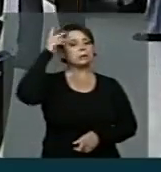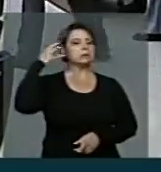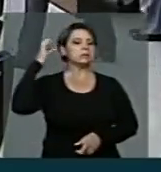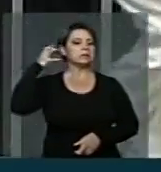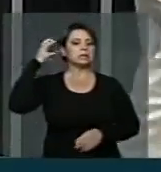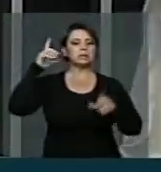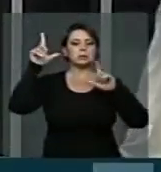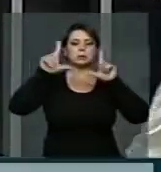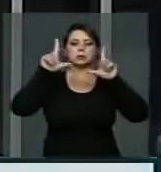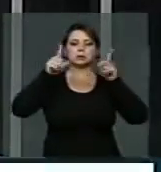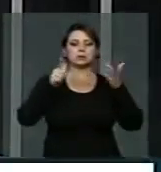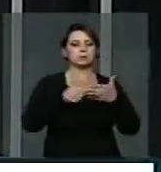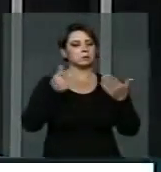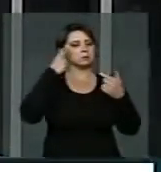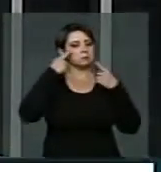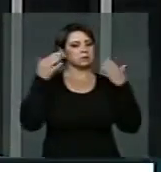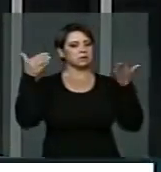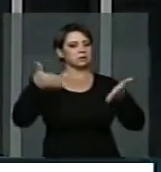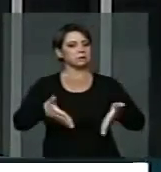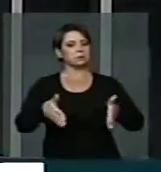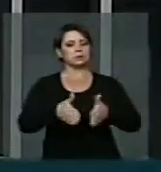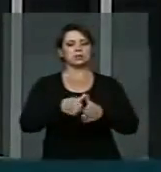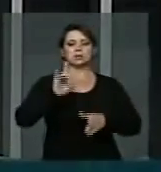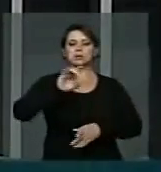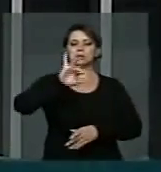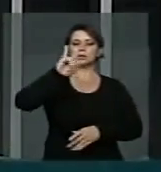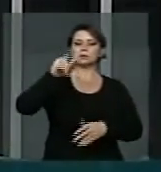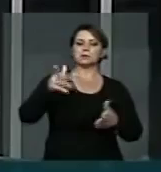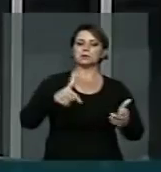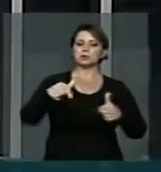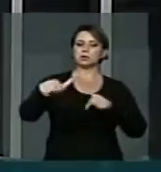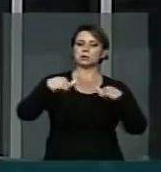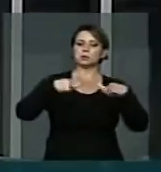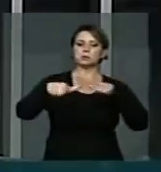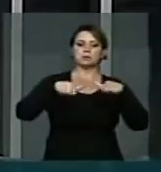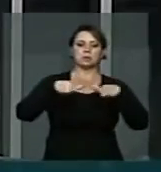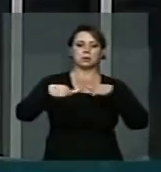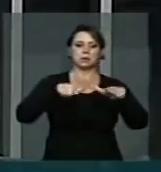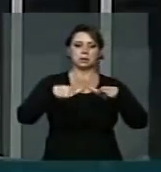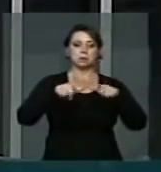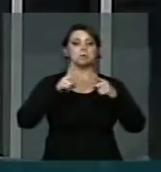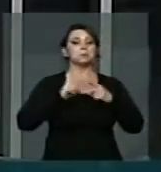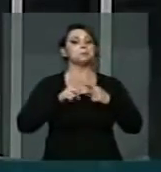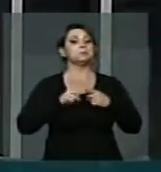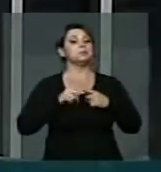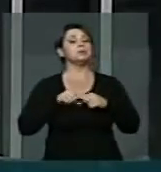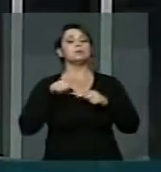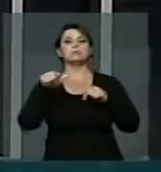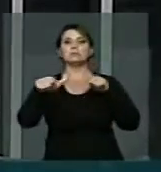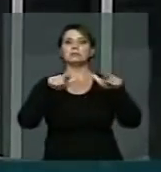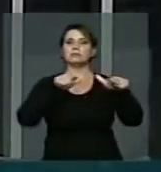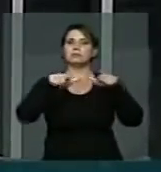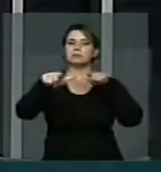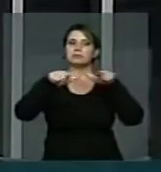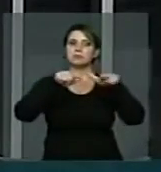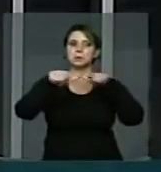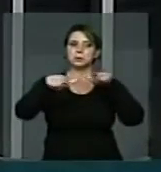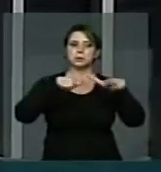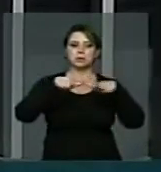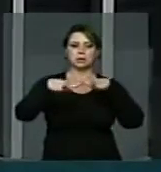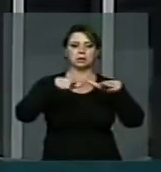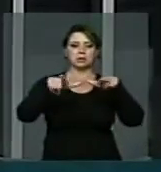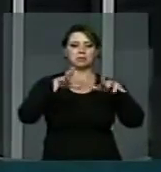essa não é propriamente uma homenagem ao dia do trabalho, porque o trabalho, ele é